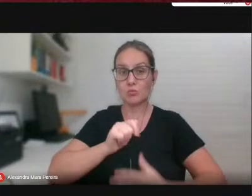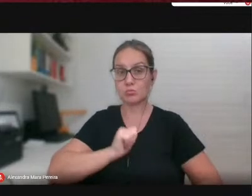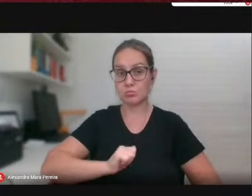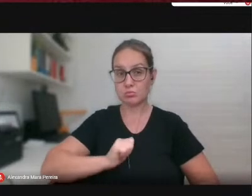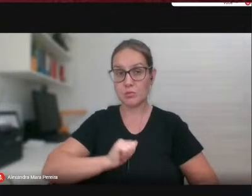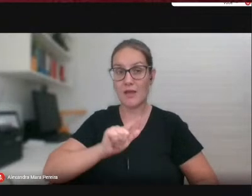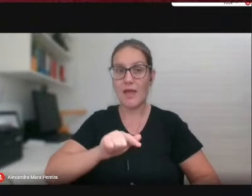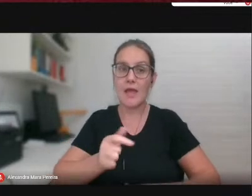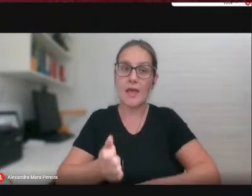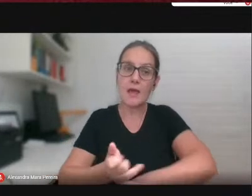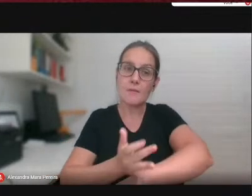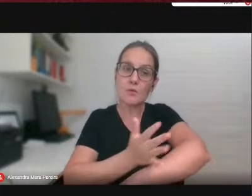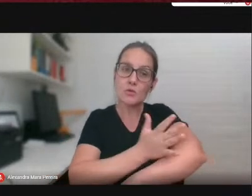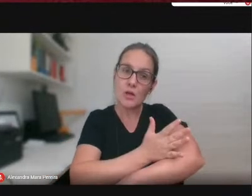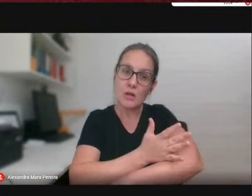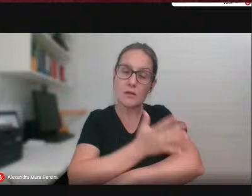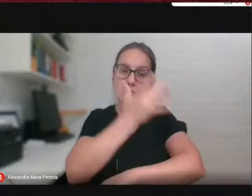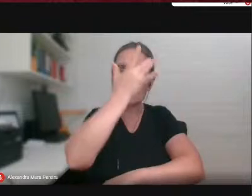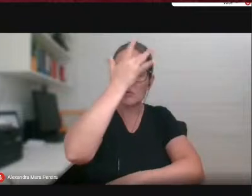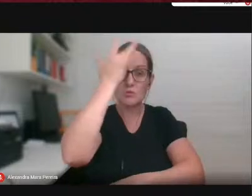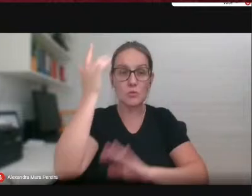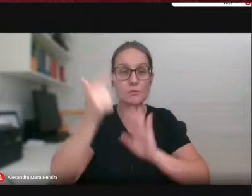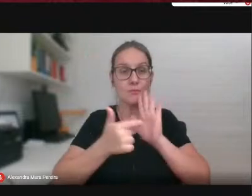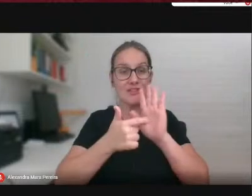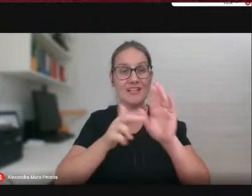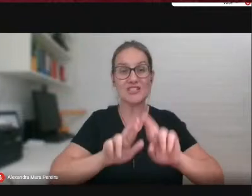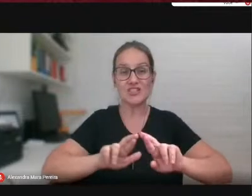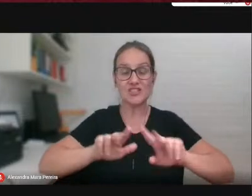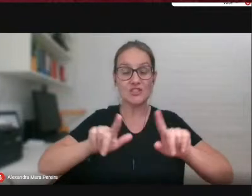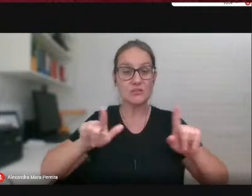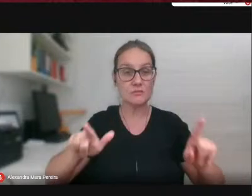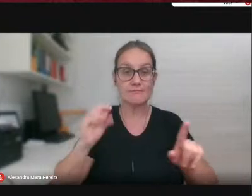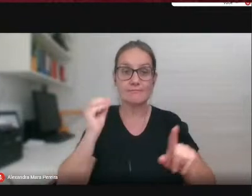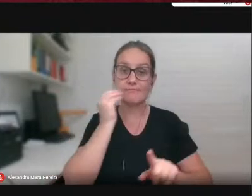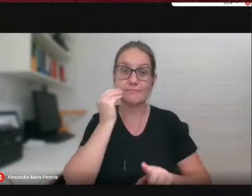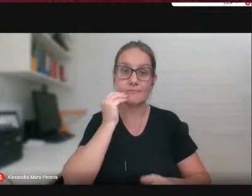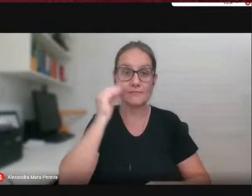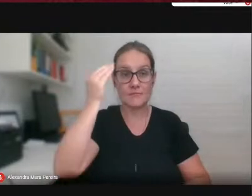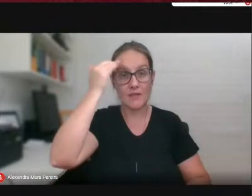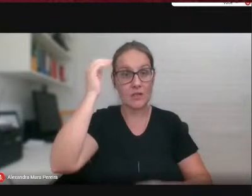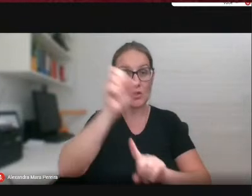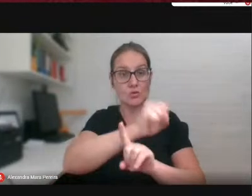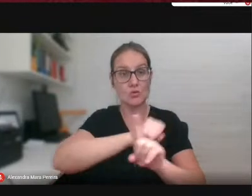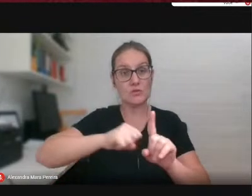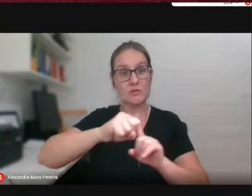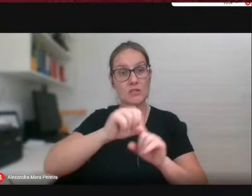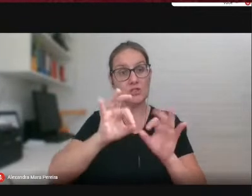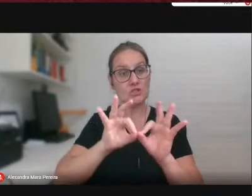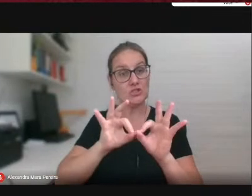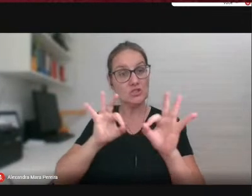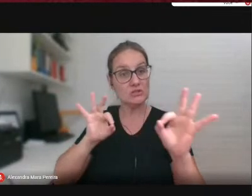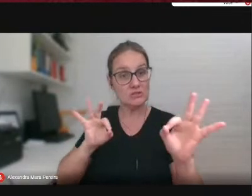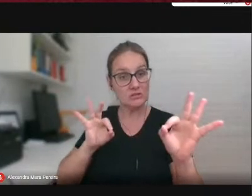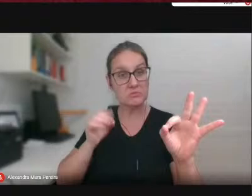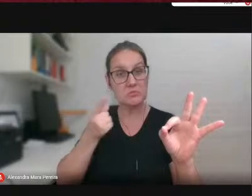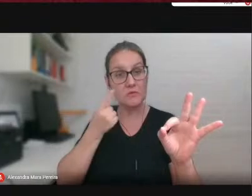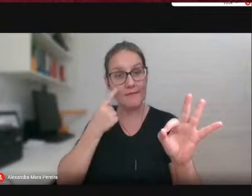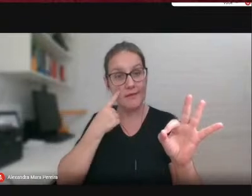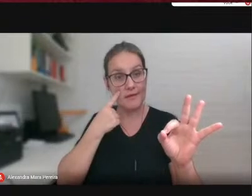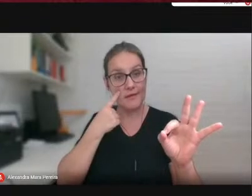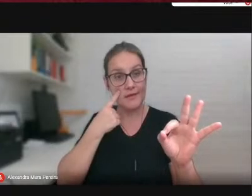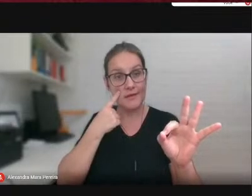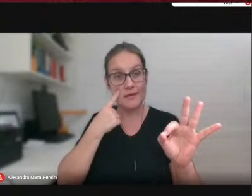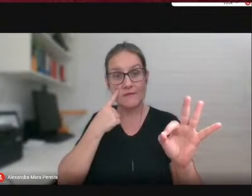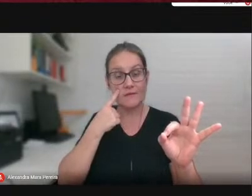sensibilizar o Ocidente às diferenças e tentando entender a sociedade mais distante de nós, em vez de fazer uma